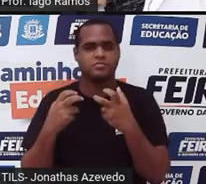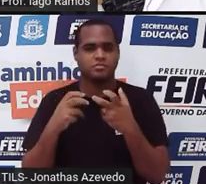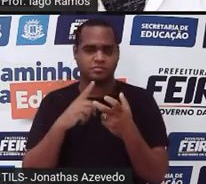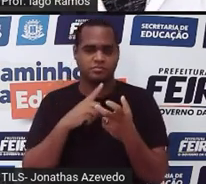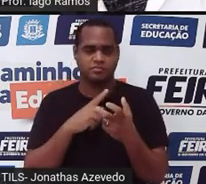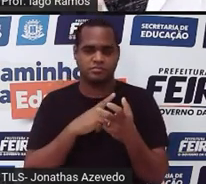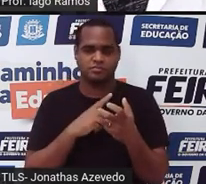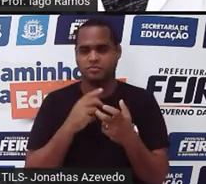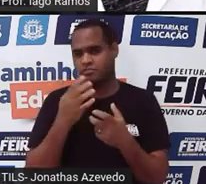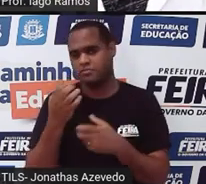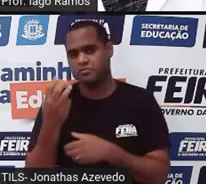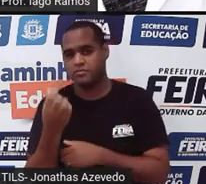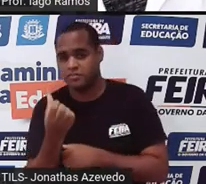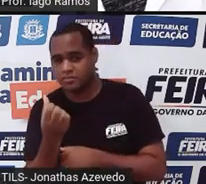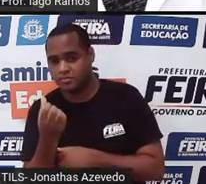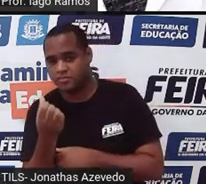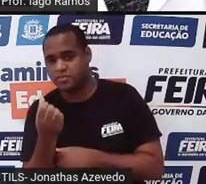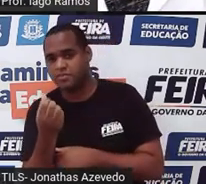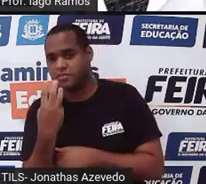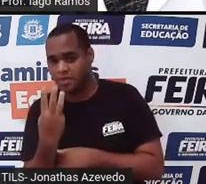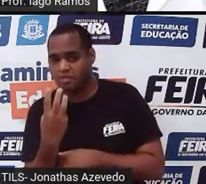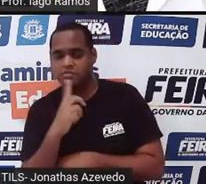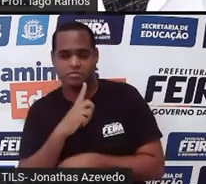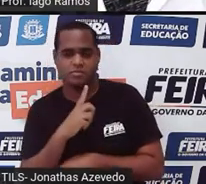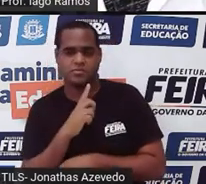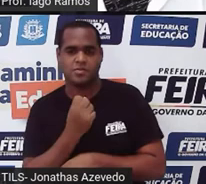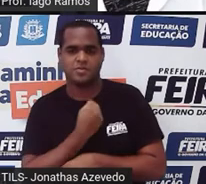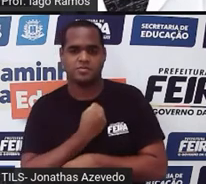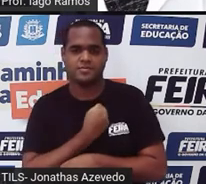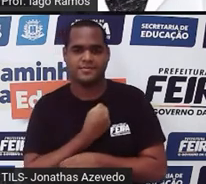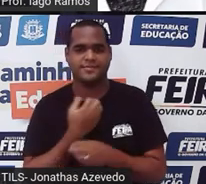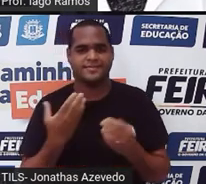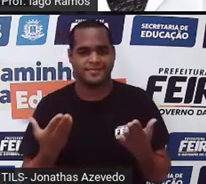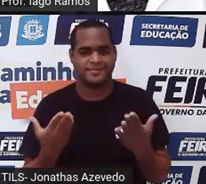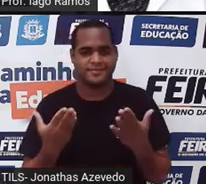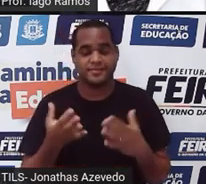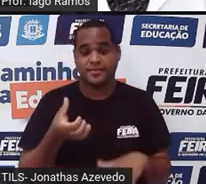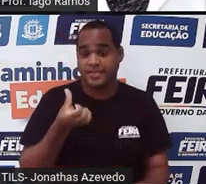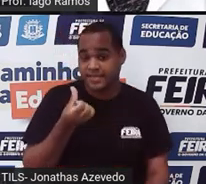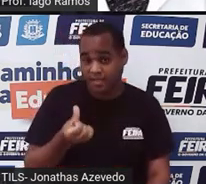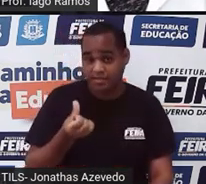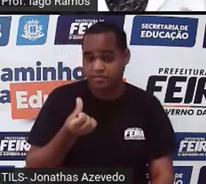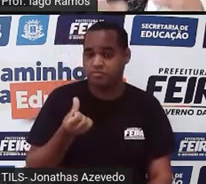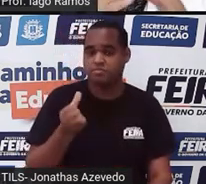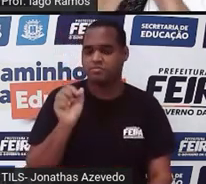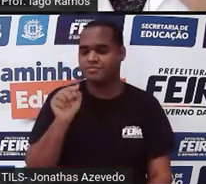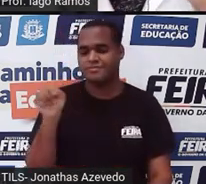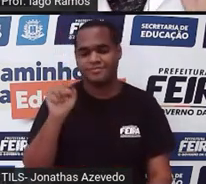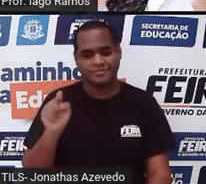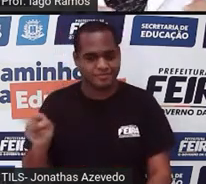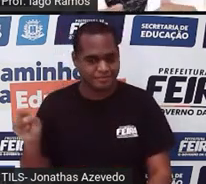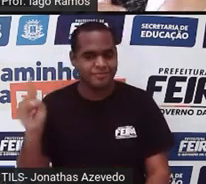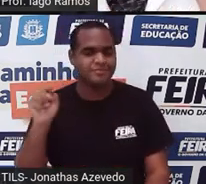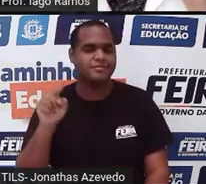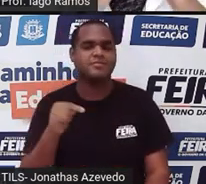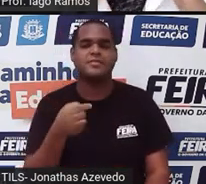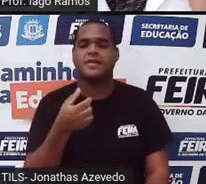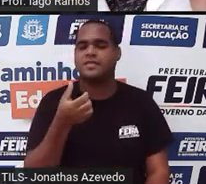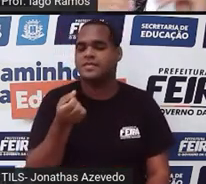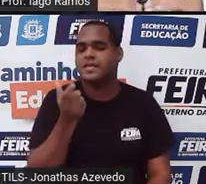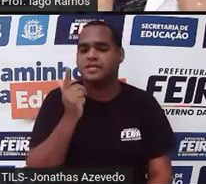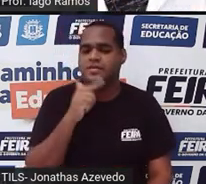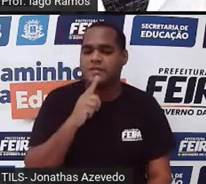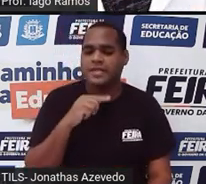Embaixo tem o número 3, que é a quantidade de bolinhas. 6 bolinhas, também organizadas de forma que a gente